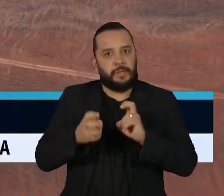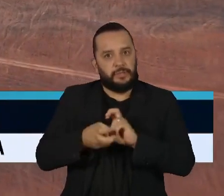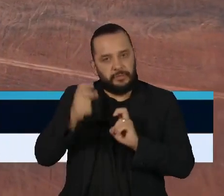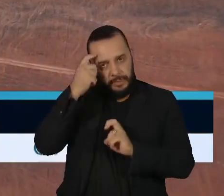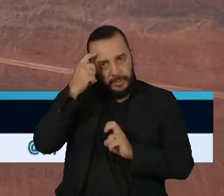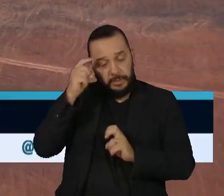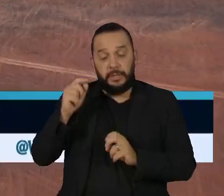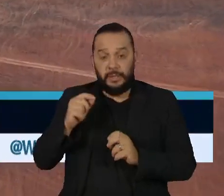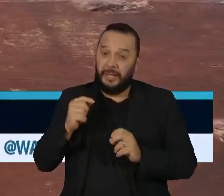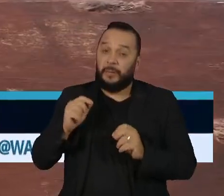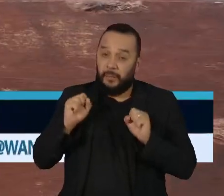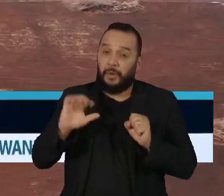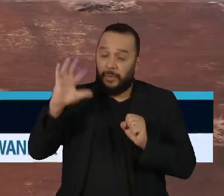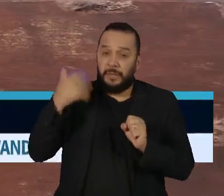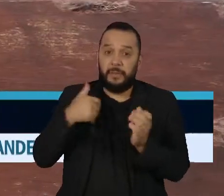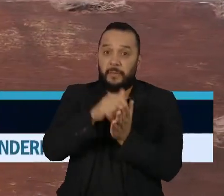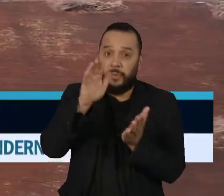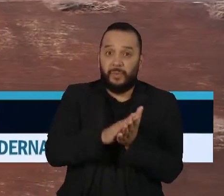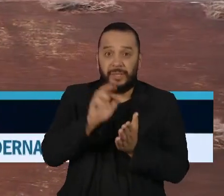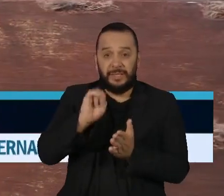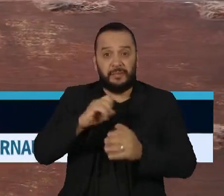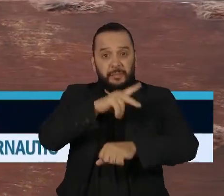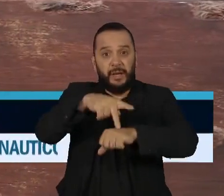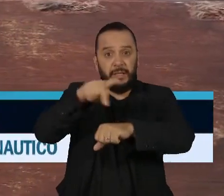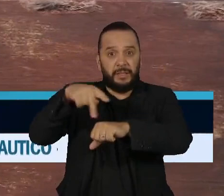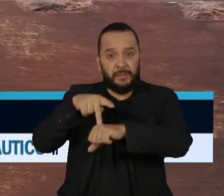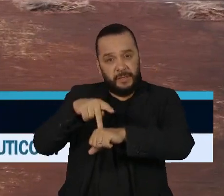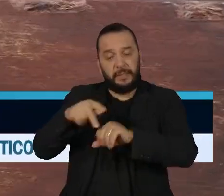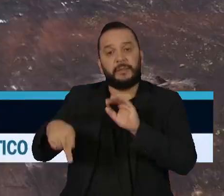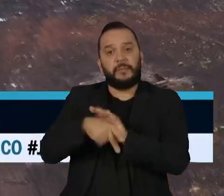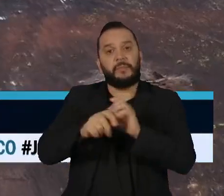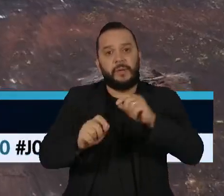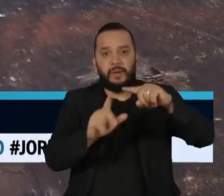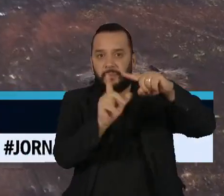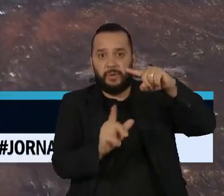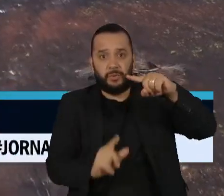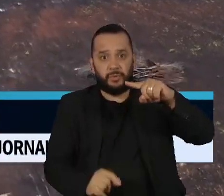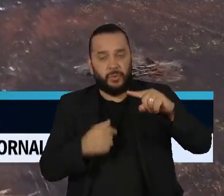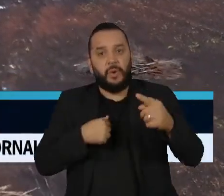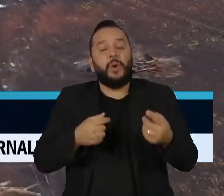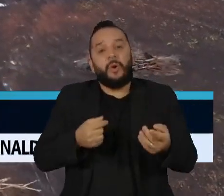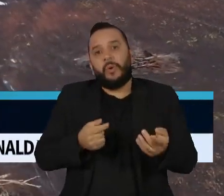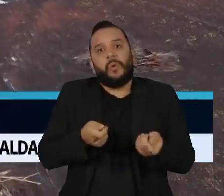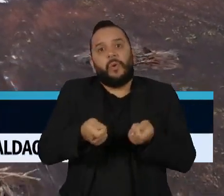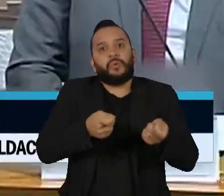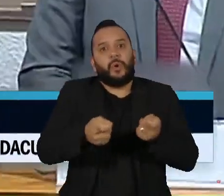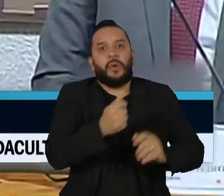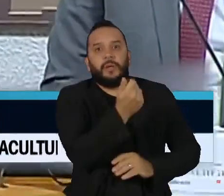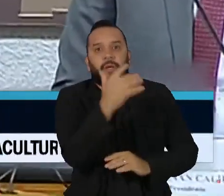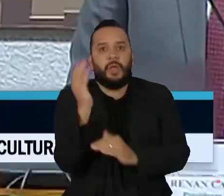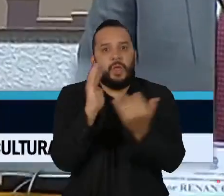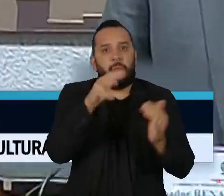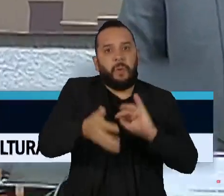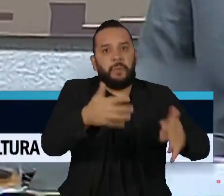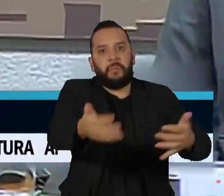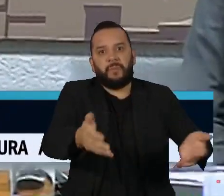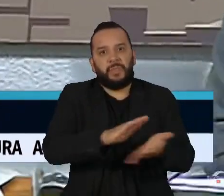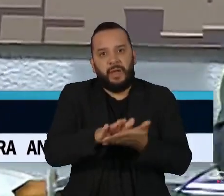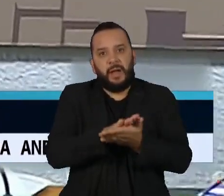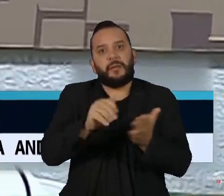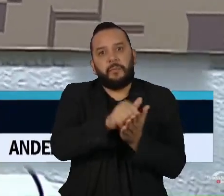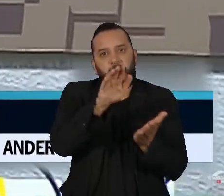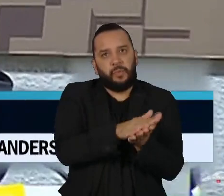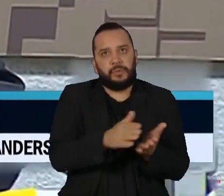multas caso os países do Mercosul não cumpram determinadas metas de controle de desmatamento ilegal. A União Europeia,